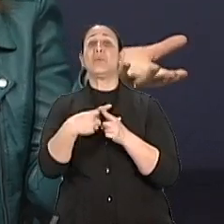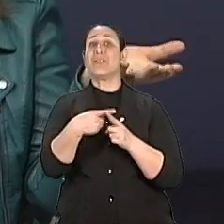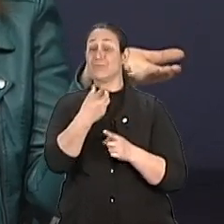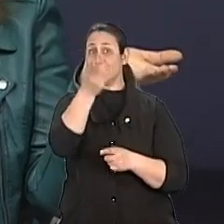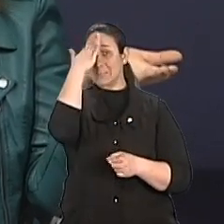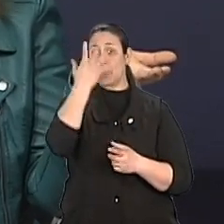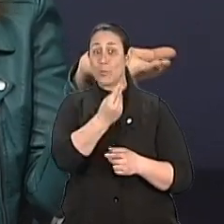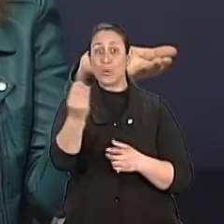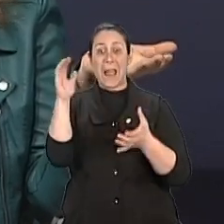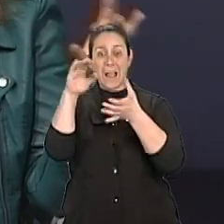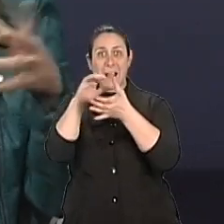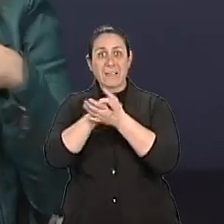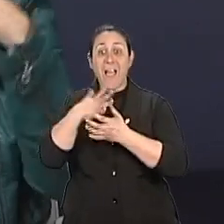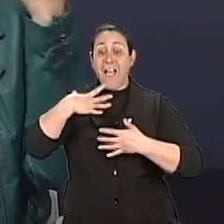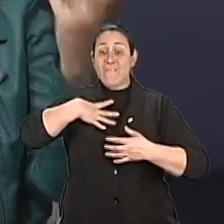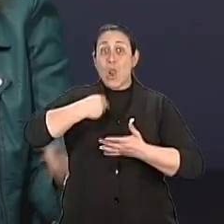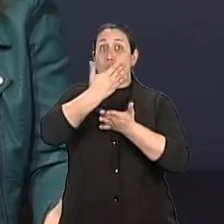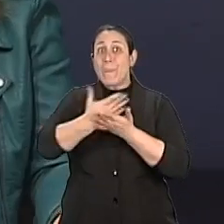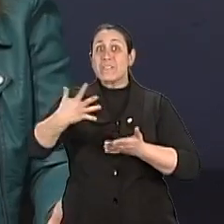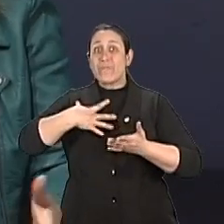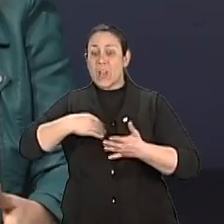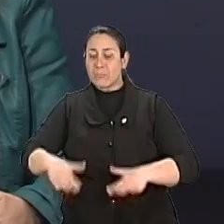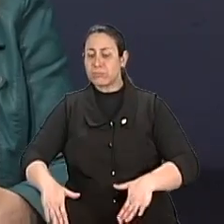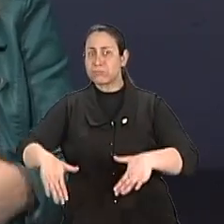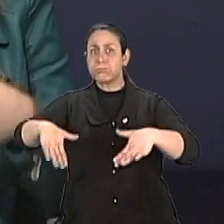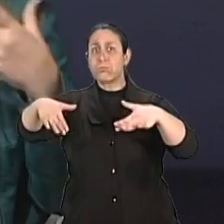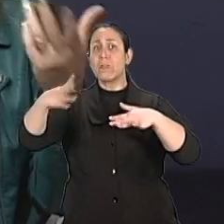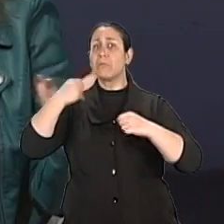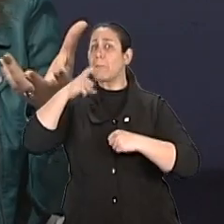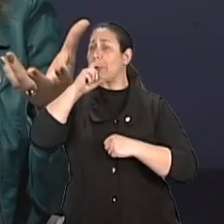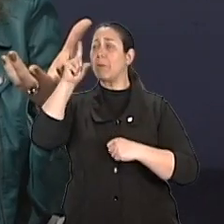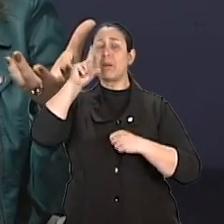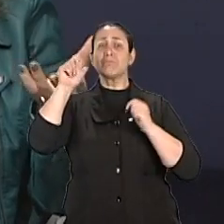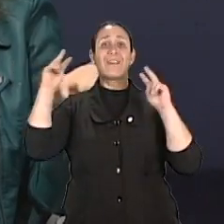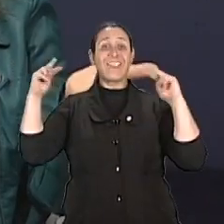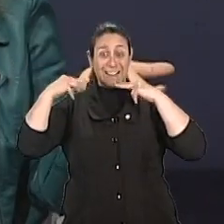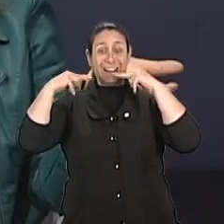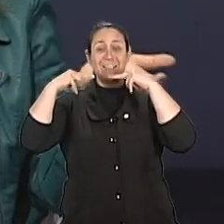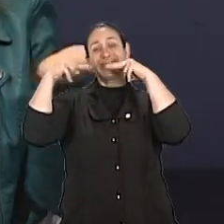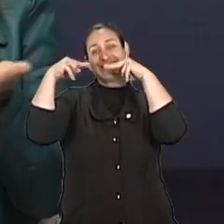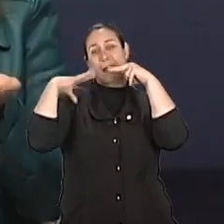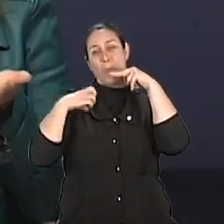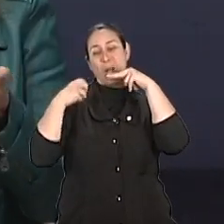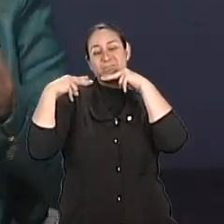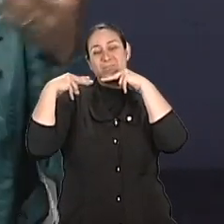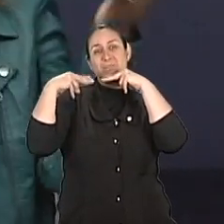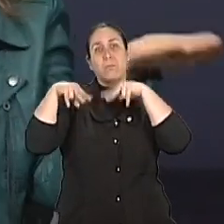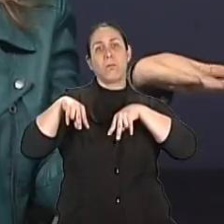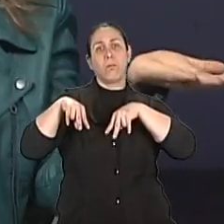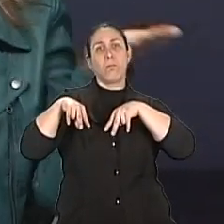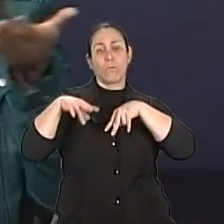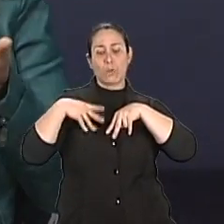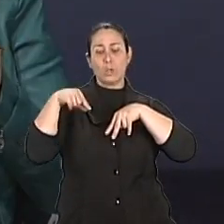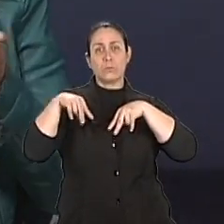muito os casais, normalmente, e os filhos saem de casa e a tentativa é de que esse casal,